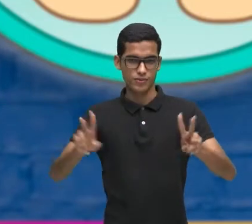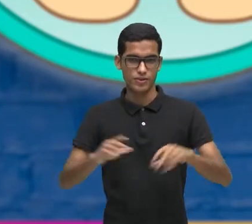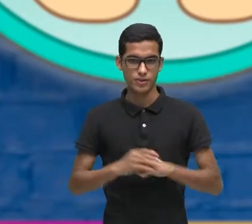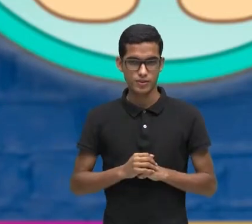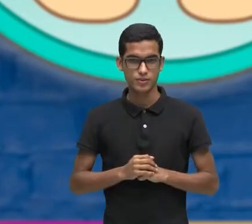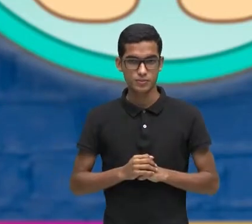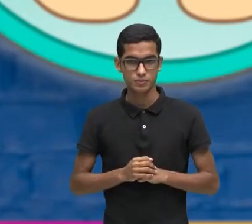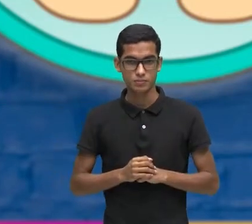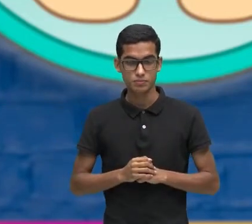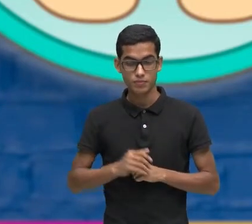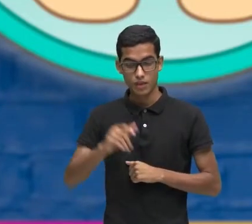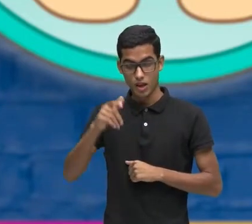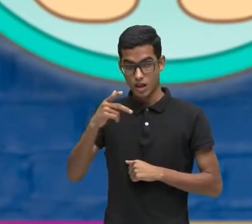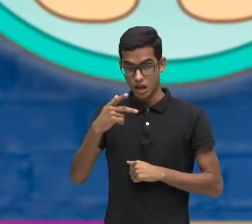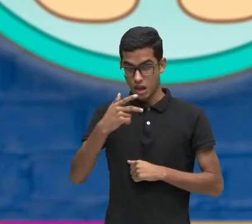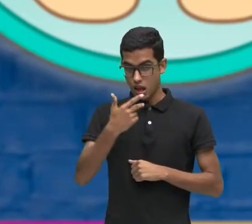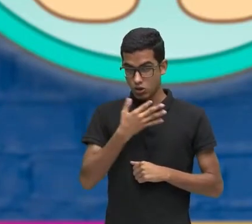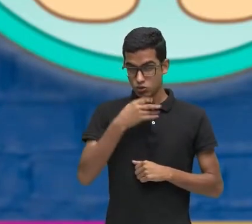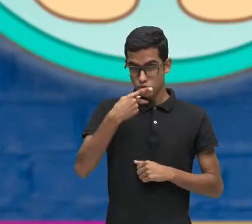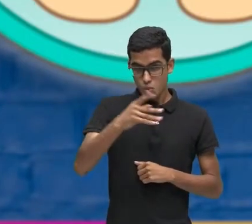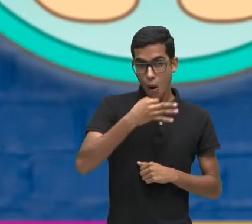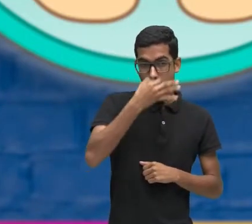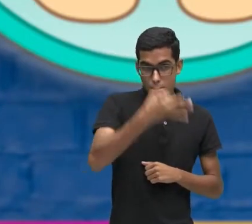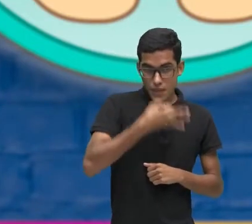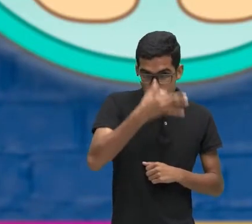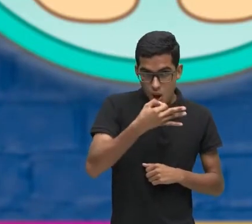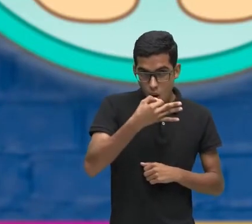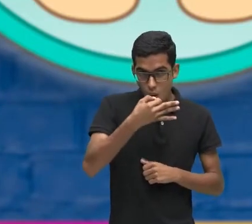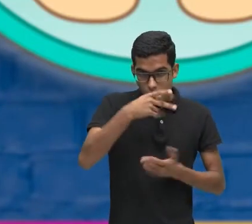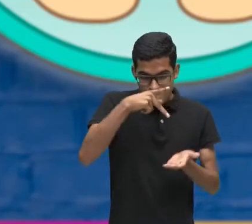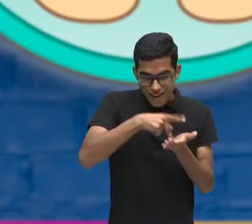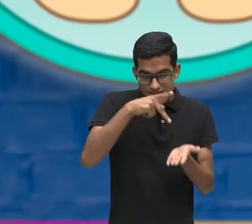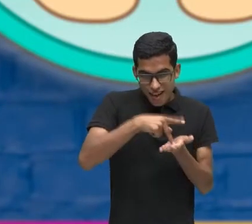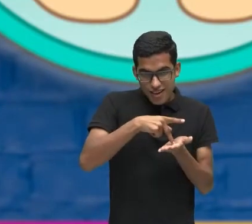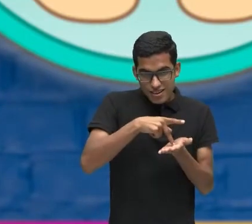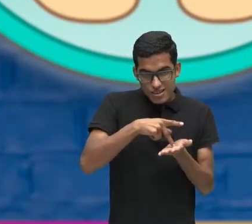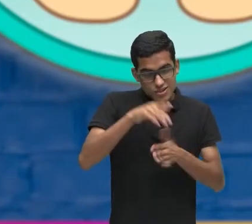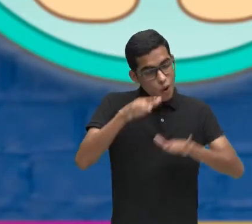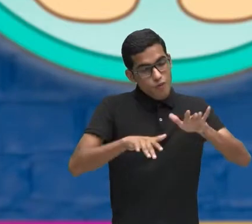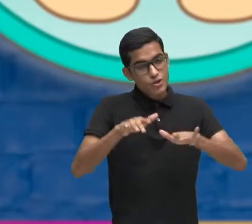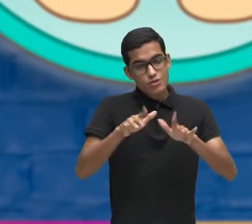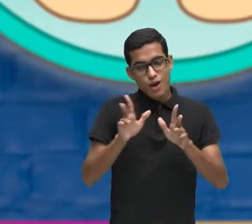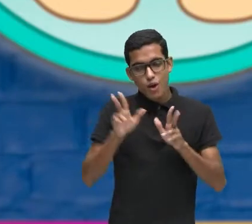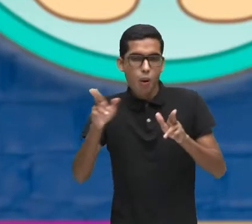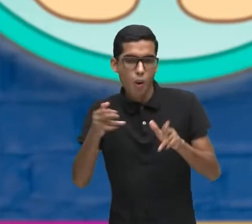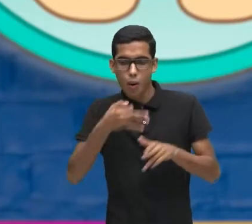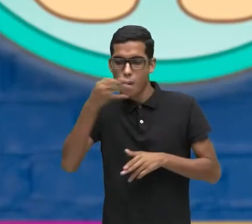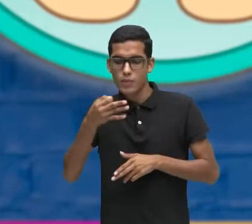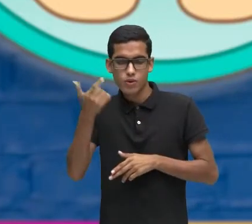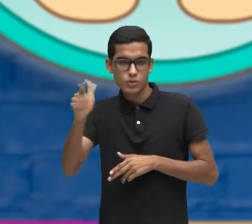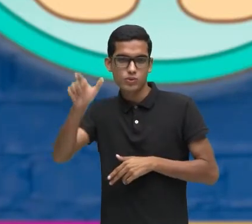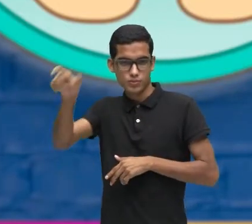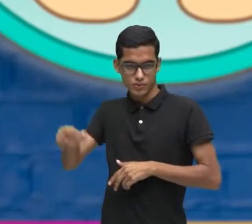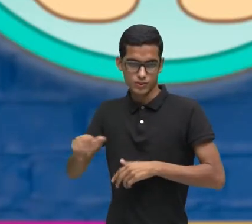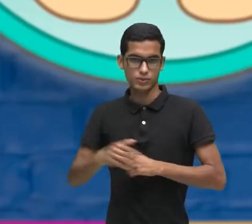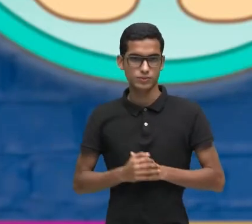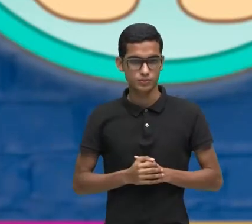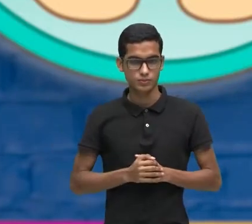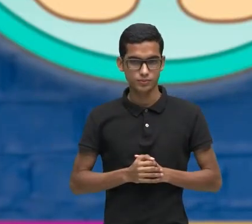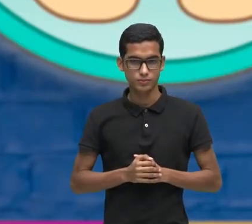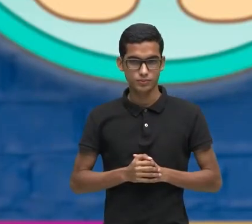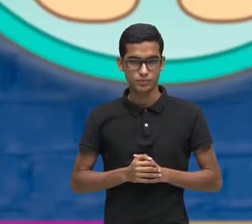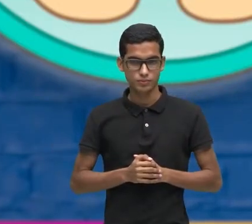sua verdade Ela não pode ser A verdade do outro Experimente Em grupo As principais Vantagens Que vem